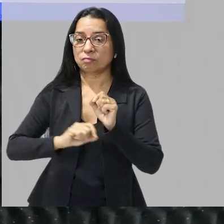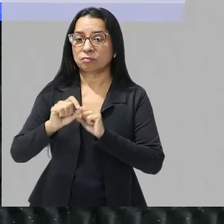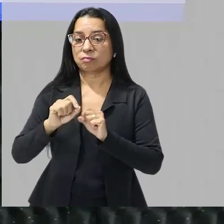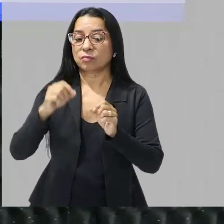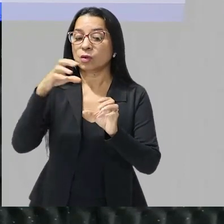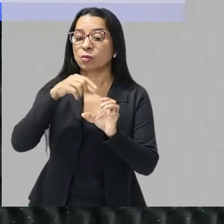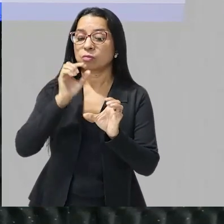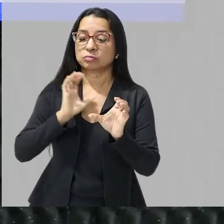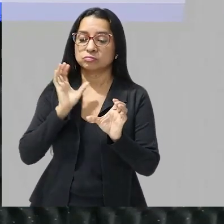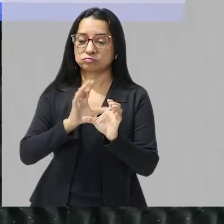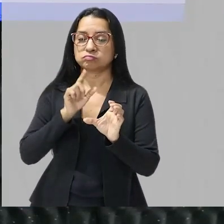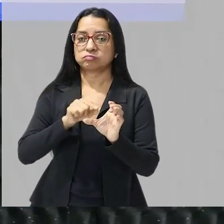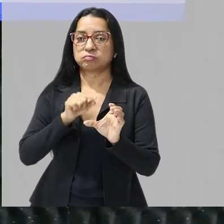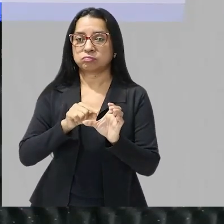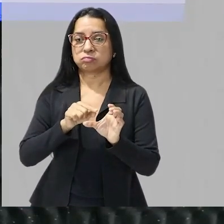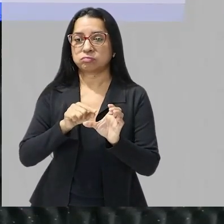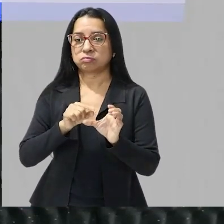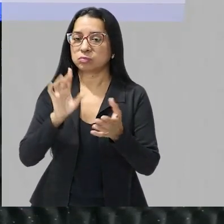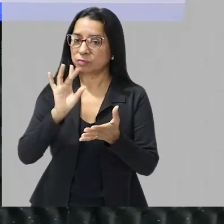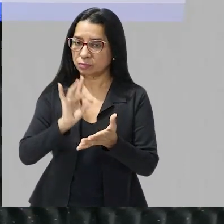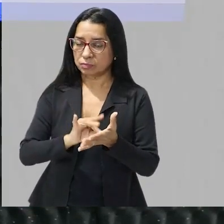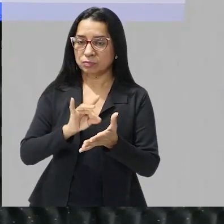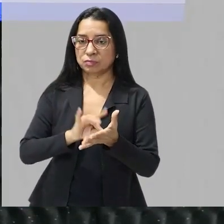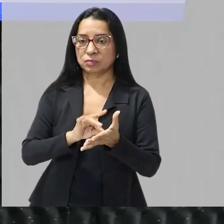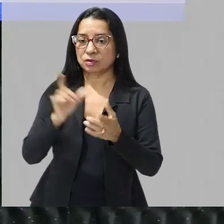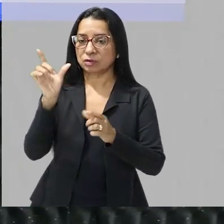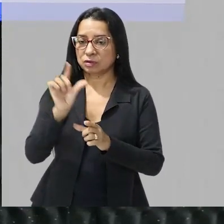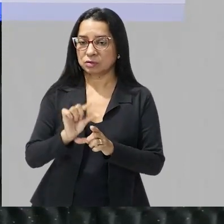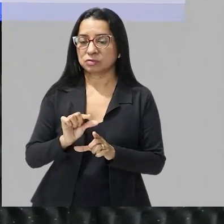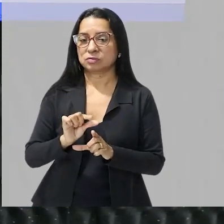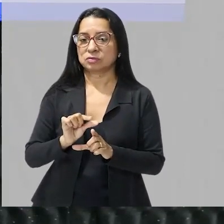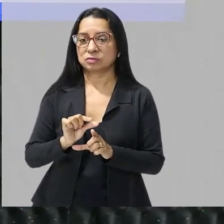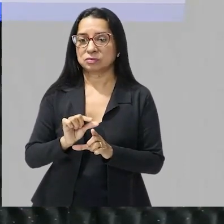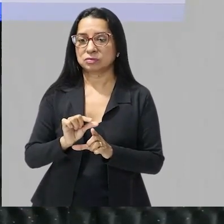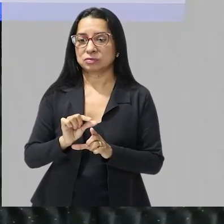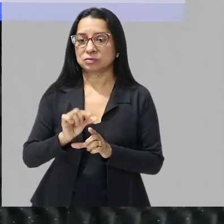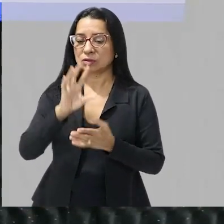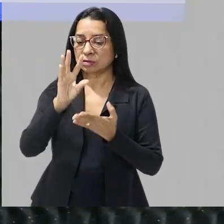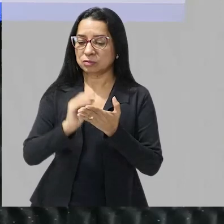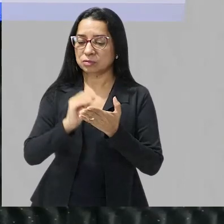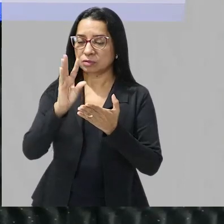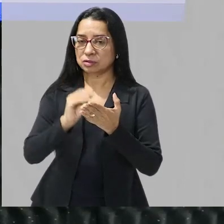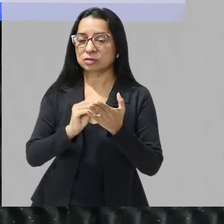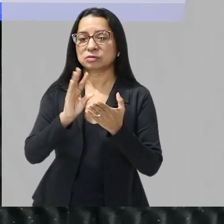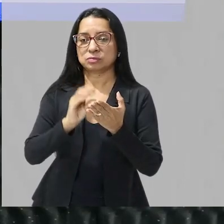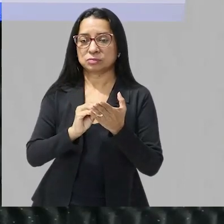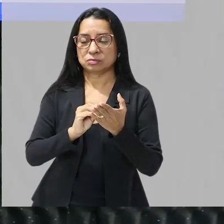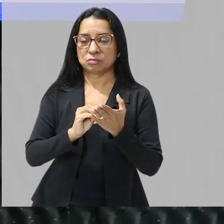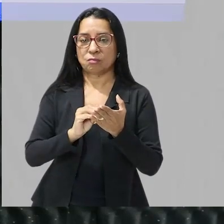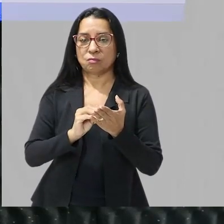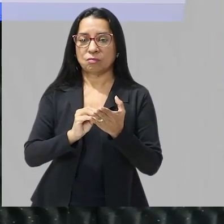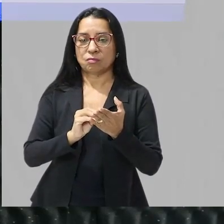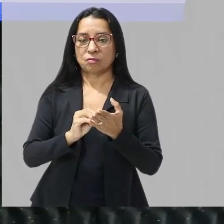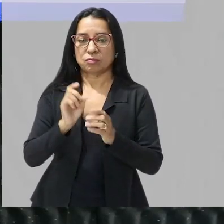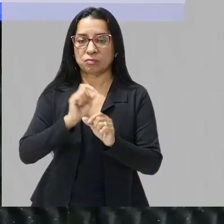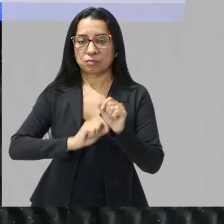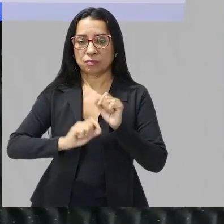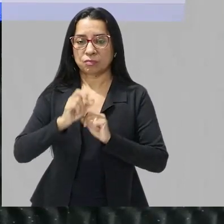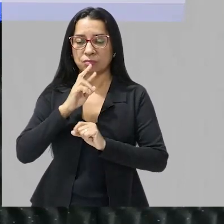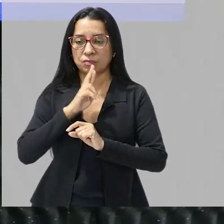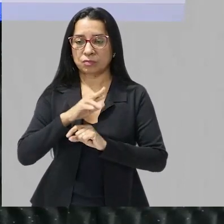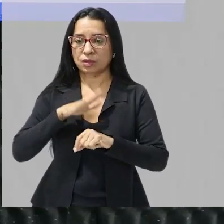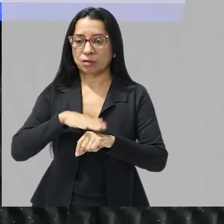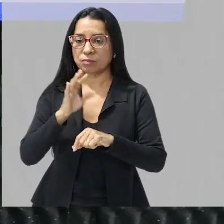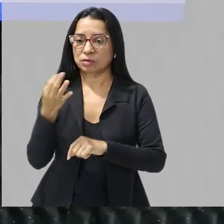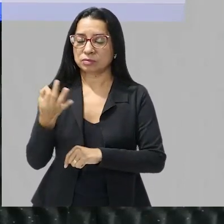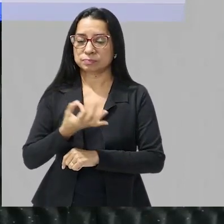substrato de maneira mais efetiva e vai diminuindo as concentrações do substrato tá então essa é a alternativa mais